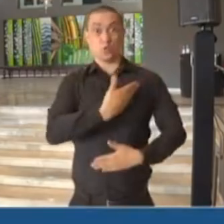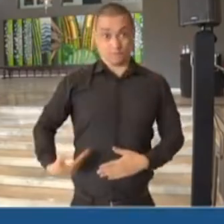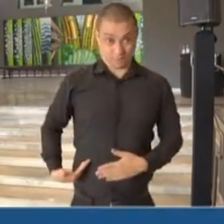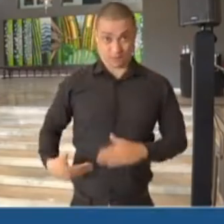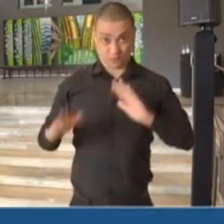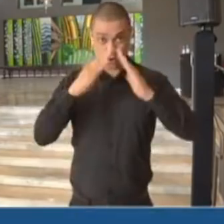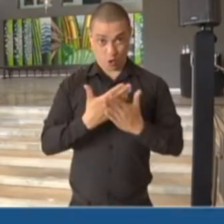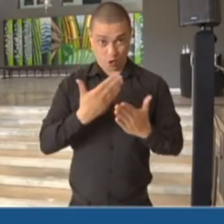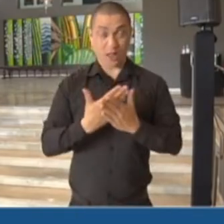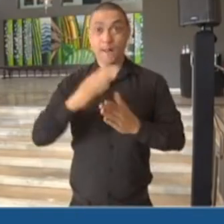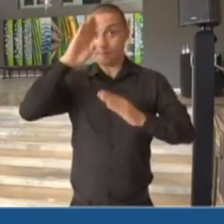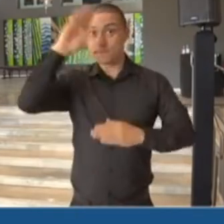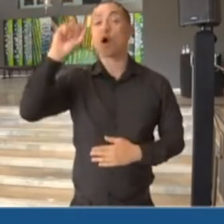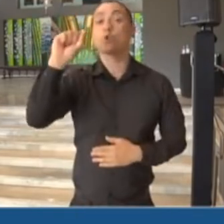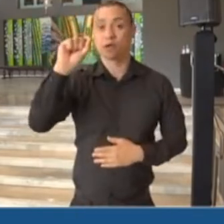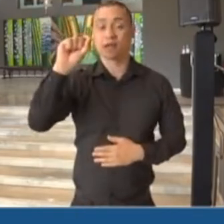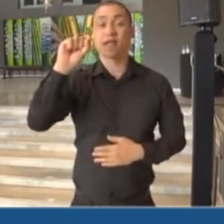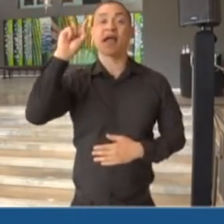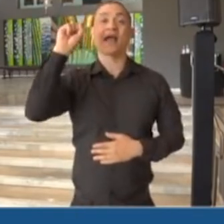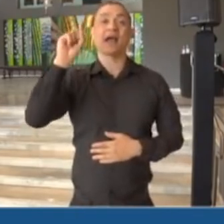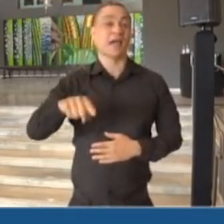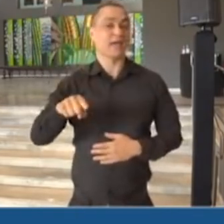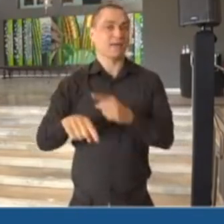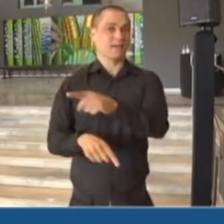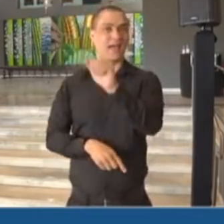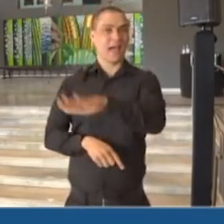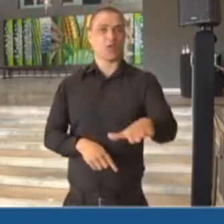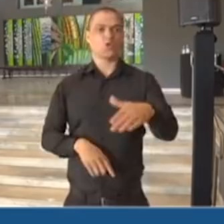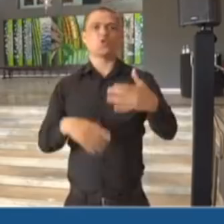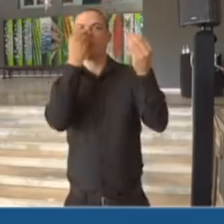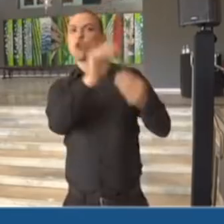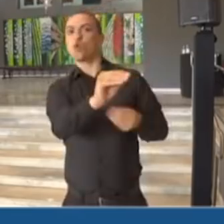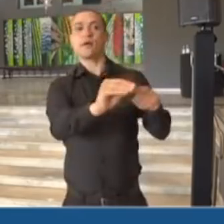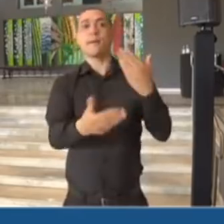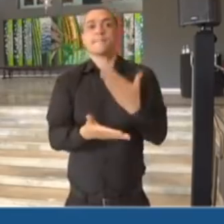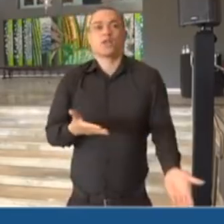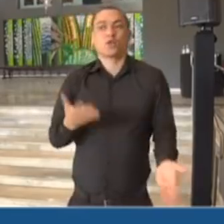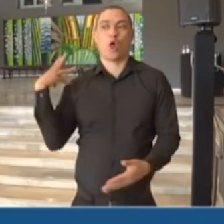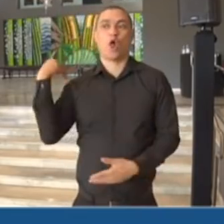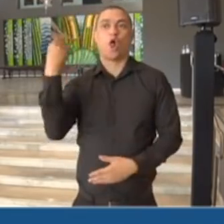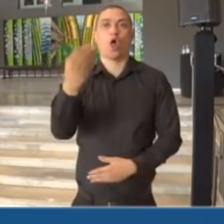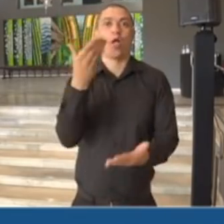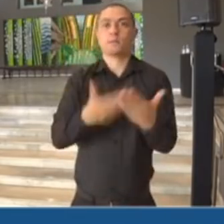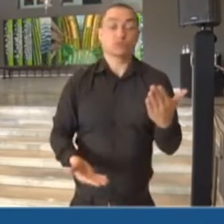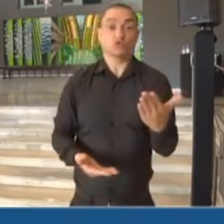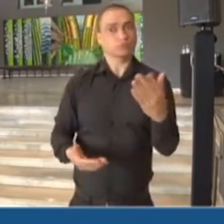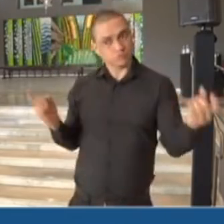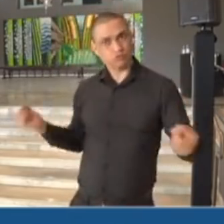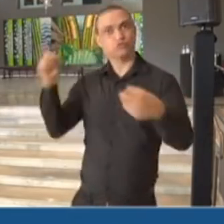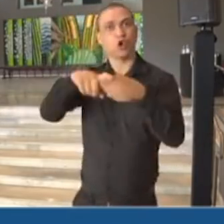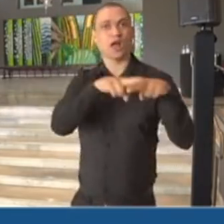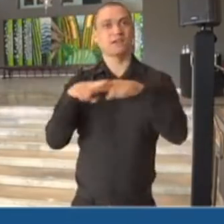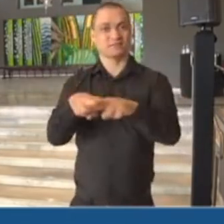do retorno, logicamente, será não deixar nenhum aluno para trás, e recuperar a aprendizagem de todos. Acho que isso é a coisa mais importante que se